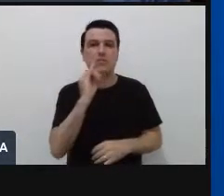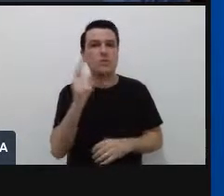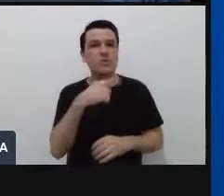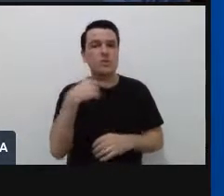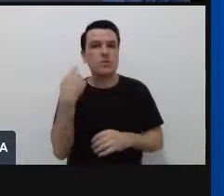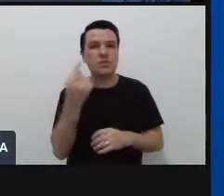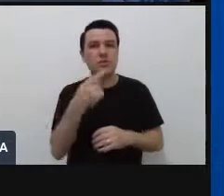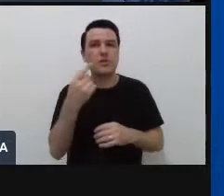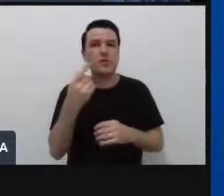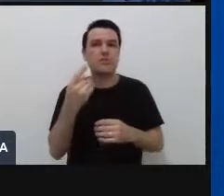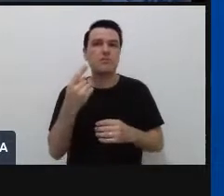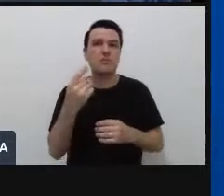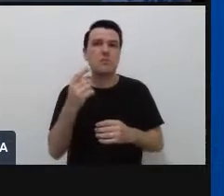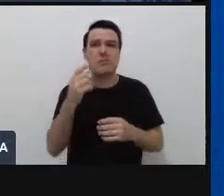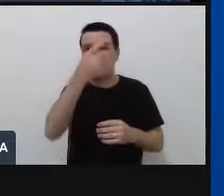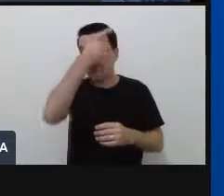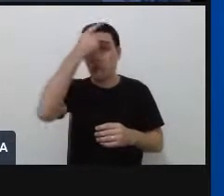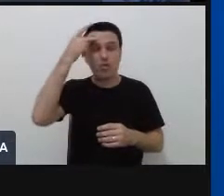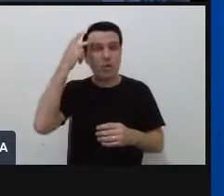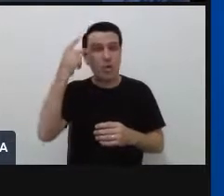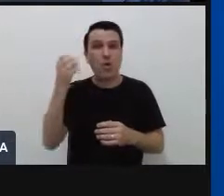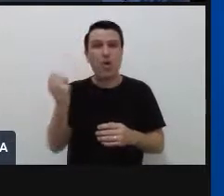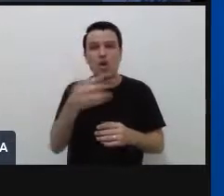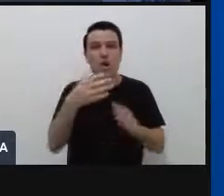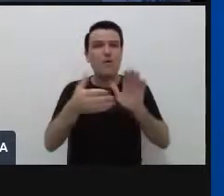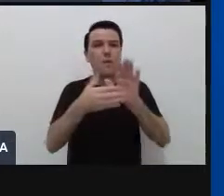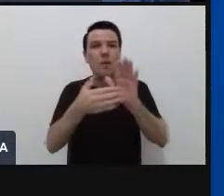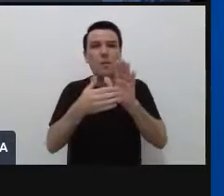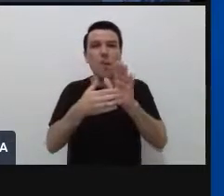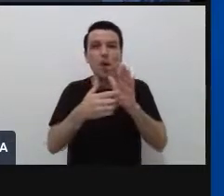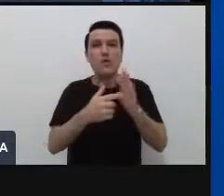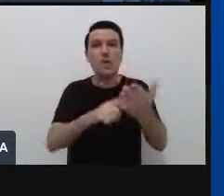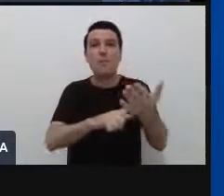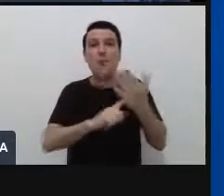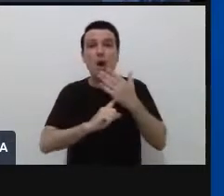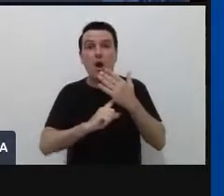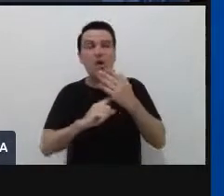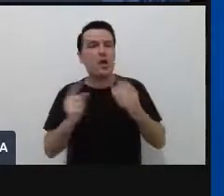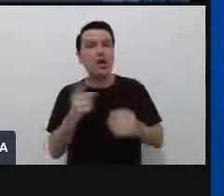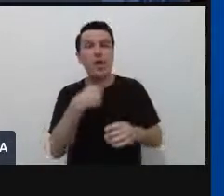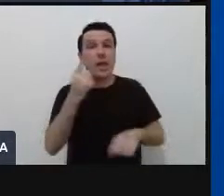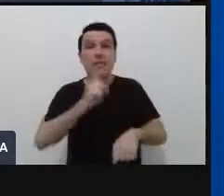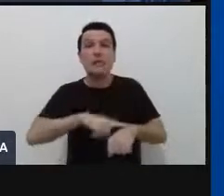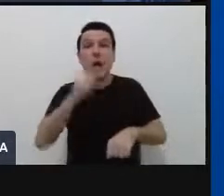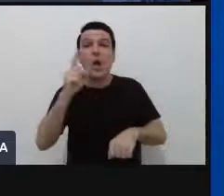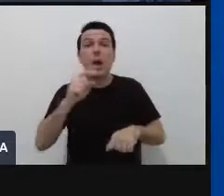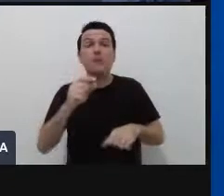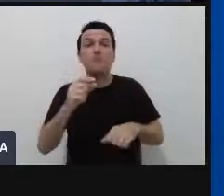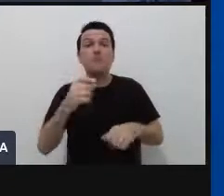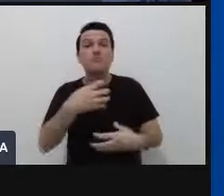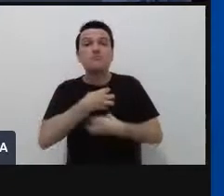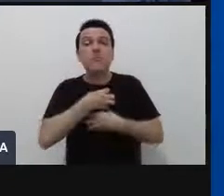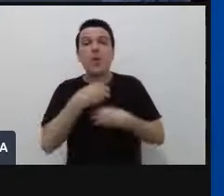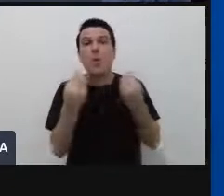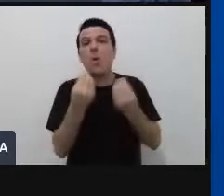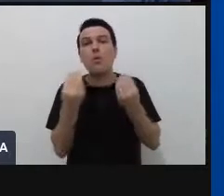recebe uma, alguém apresenta uma nova proposta, uma iniciativa para a gente. Qual é a reação inicial que a gente tem? A gente